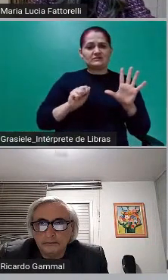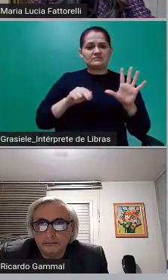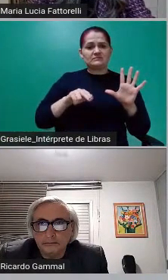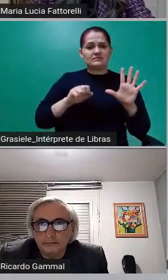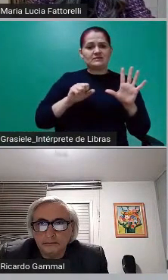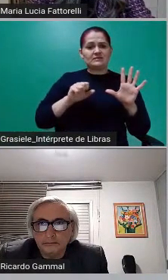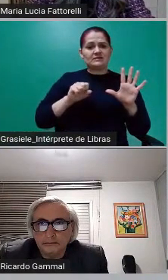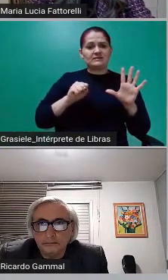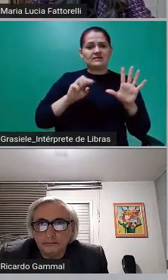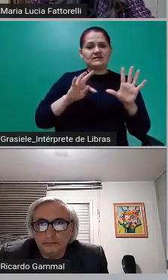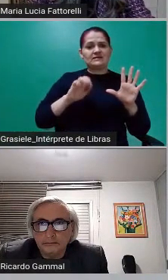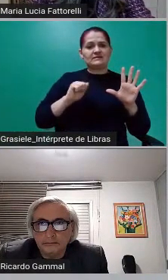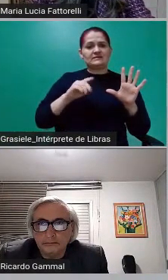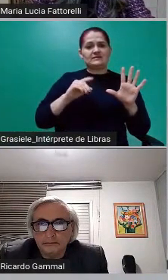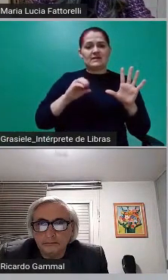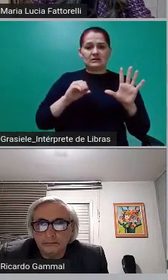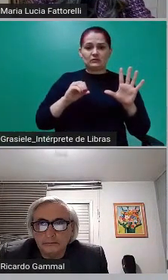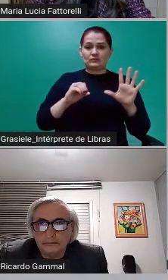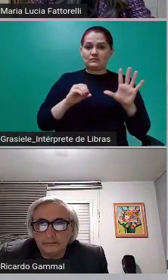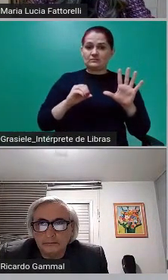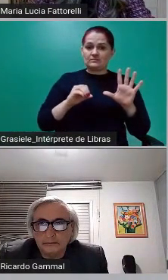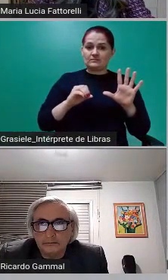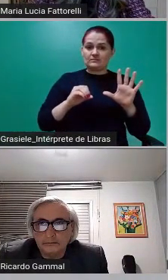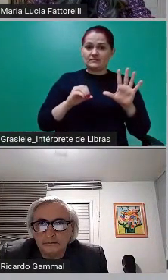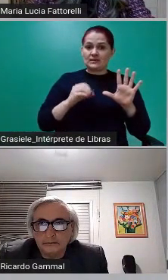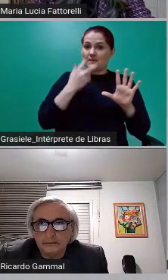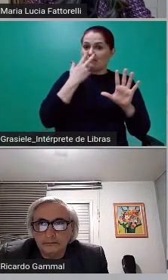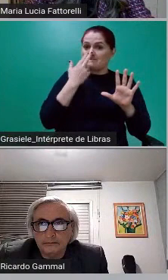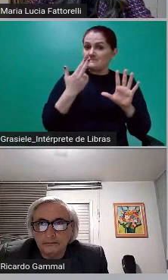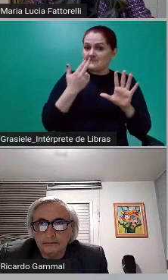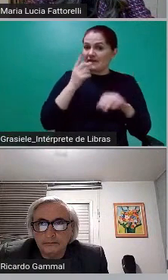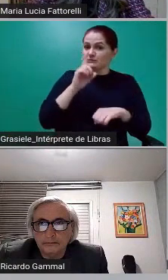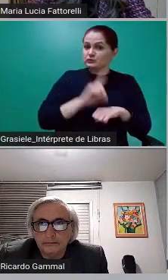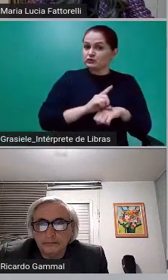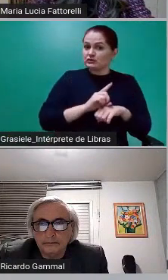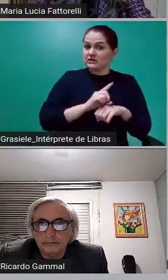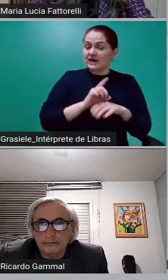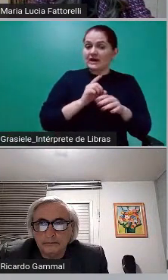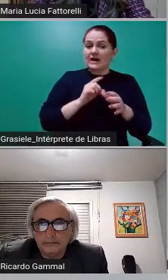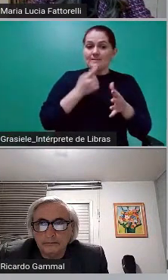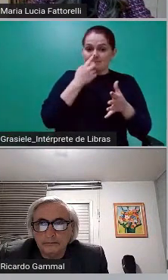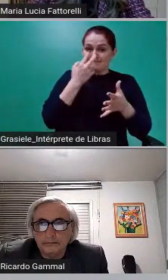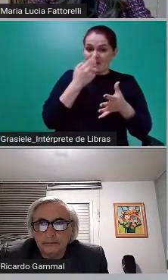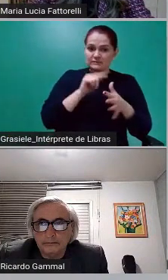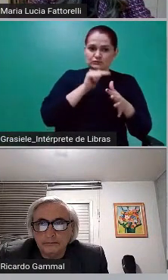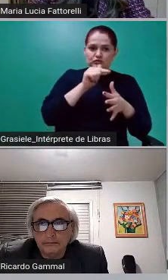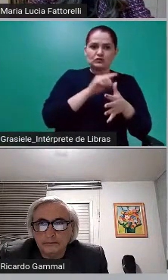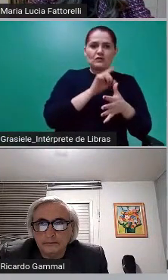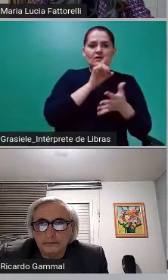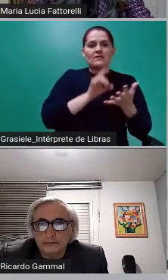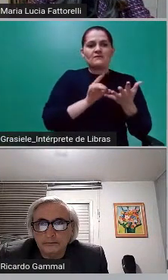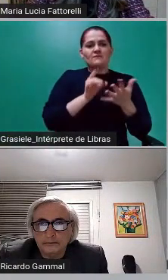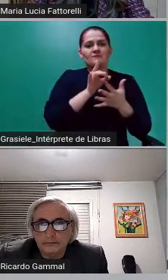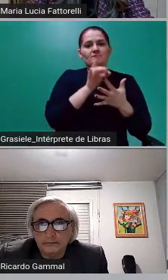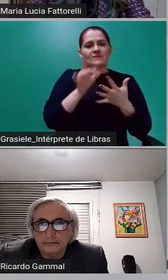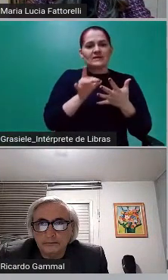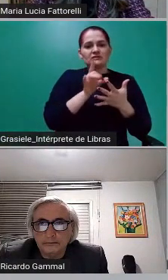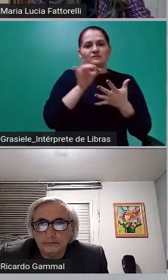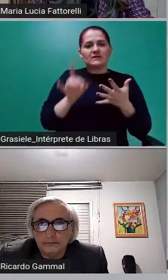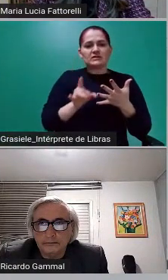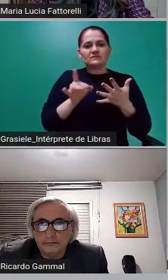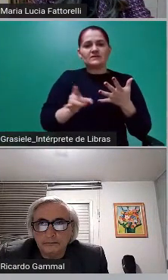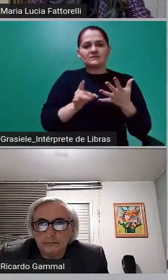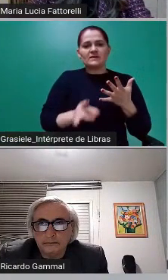que foram negociados no início do dia a 29.660.000 reais